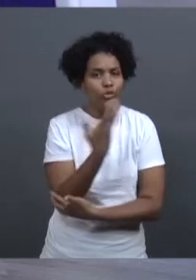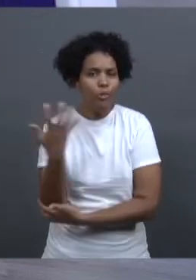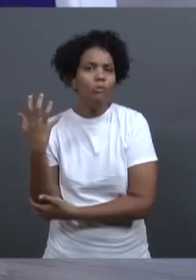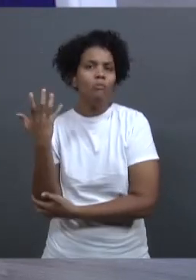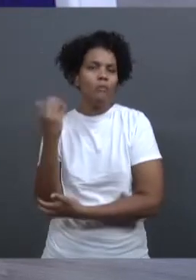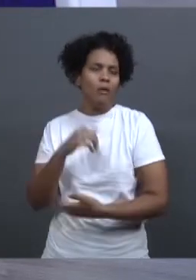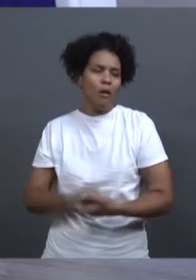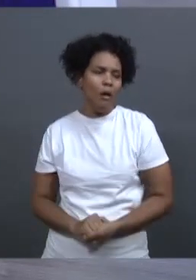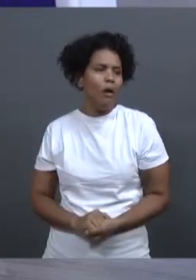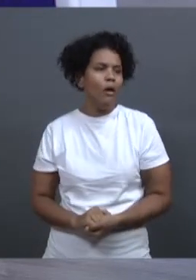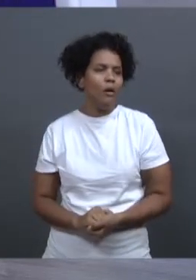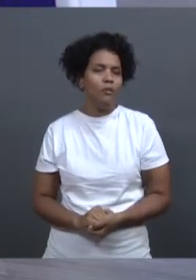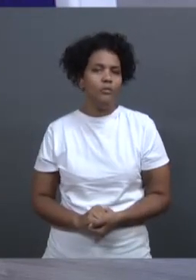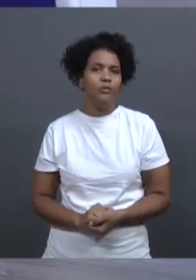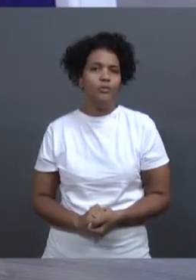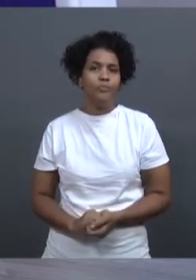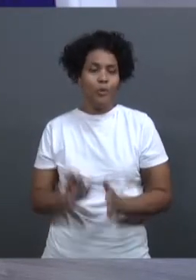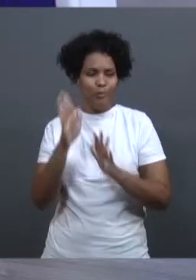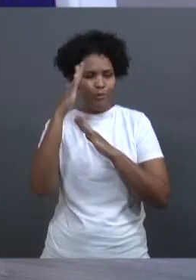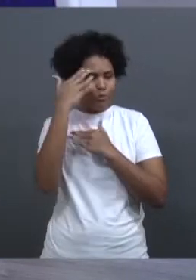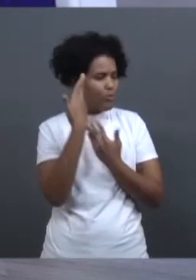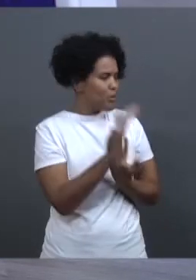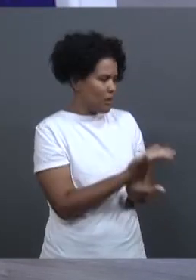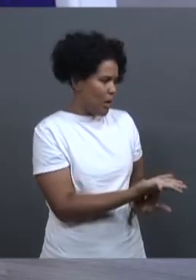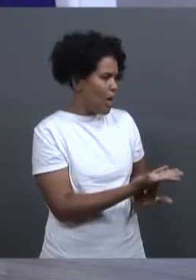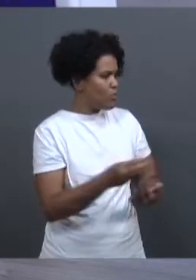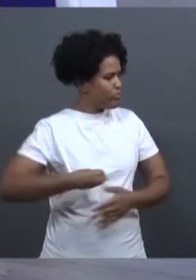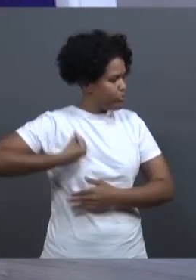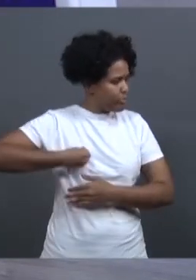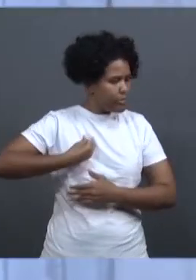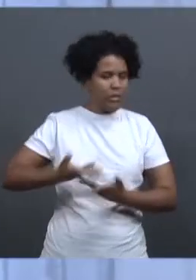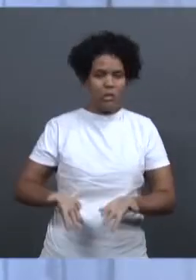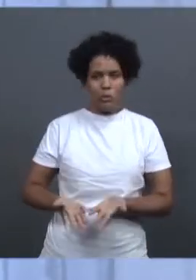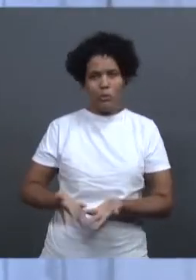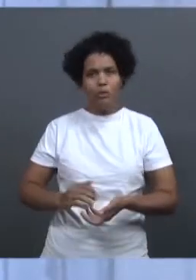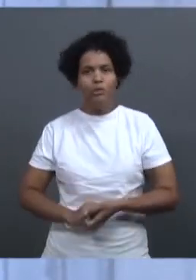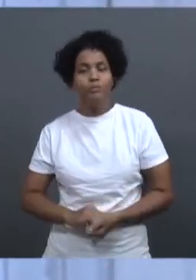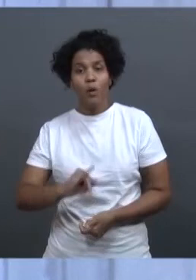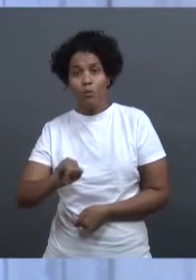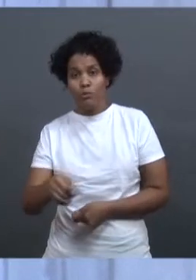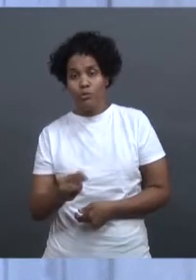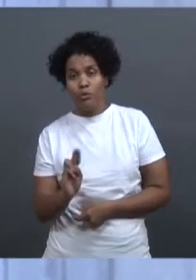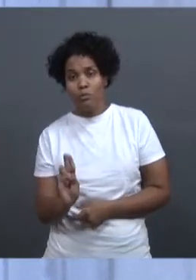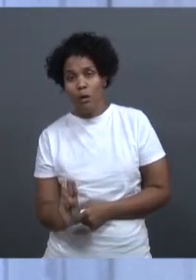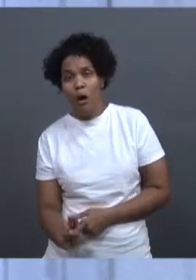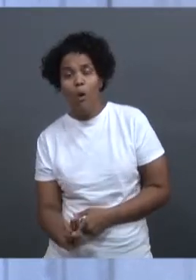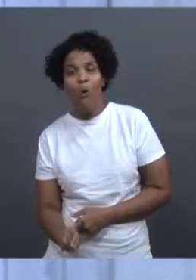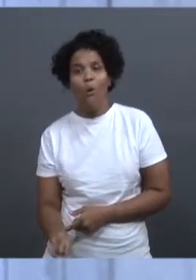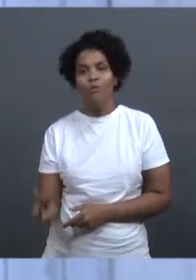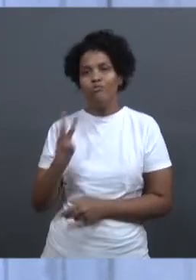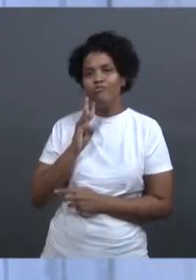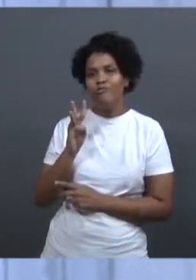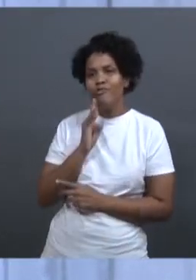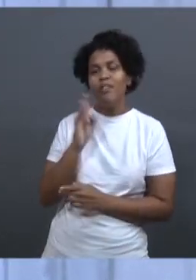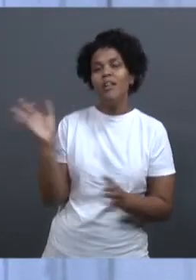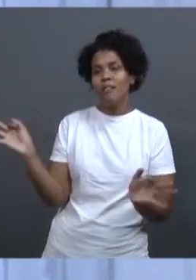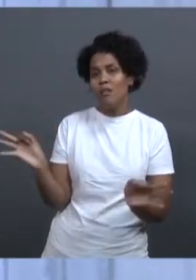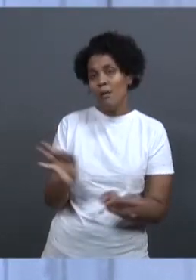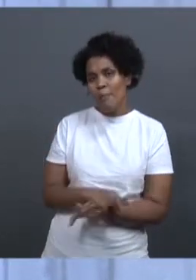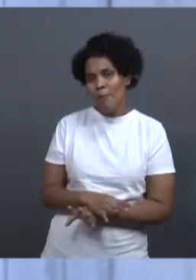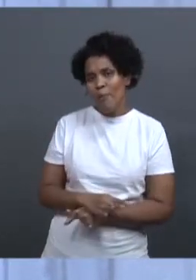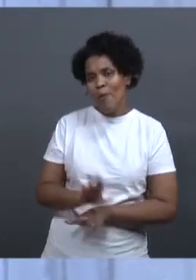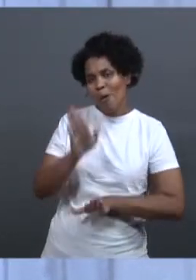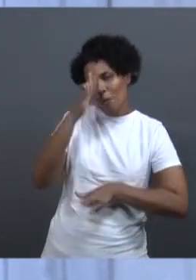obrigada, professor Samuel, também pela sua participação aqui hoje aqui com a gente, viu? O Jornal da UFO desta terça-feira fica por aqui,